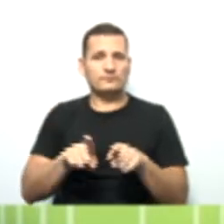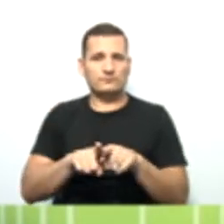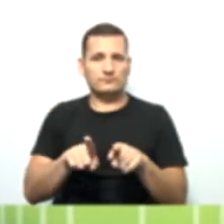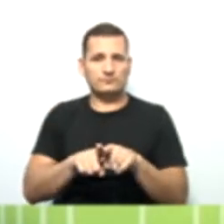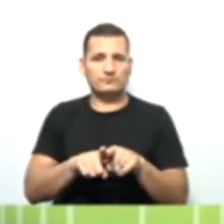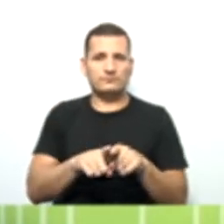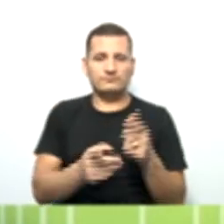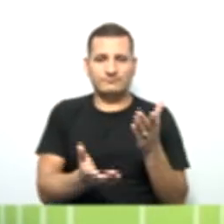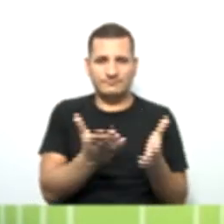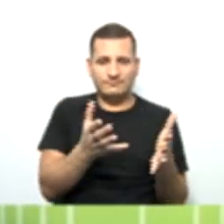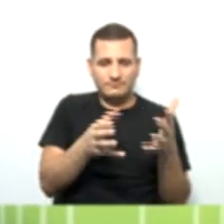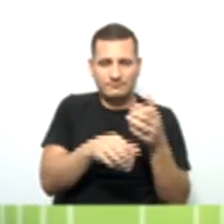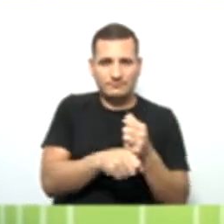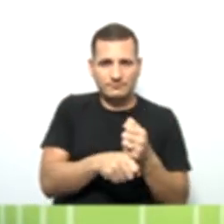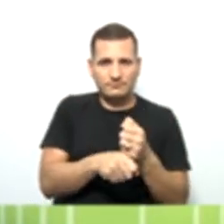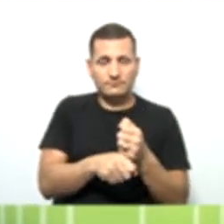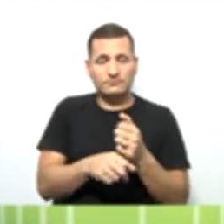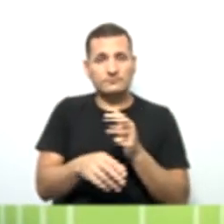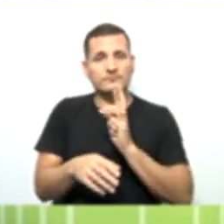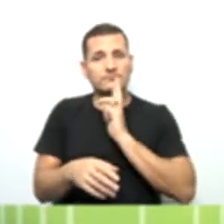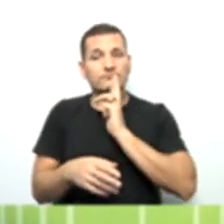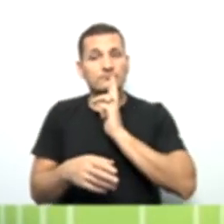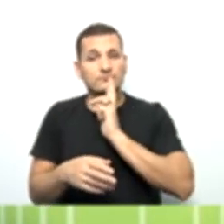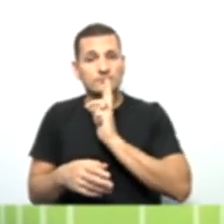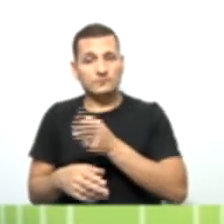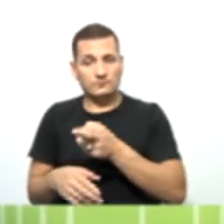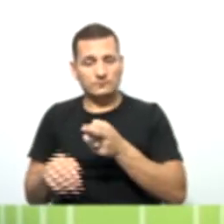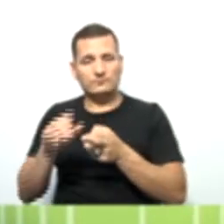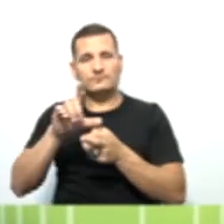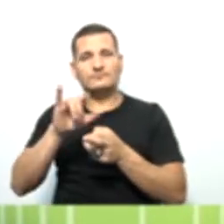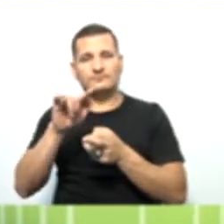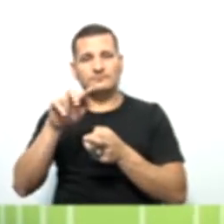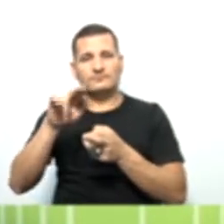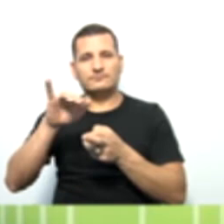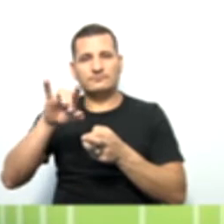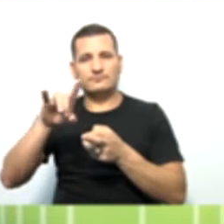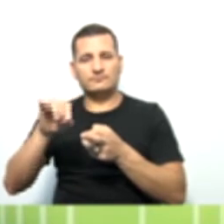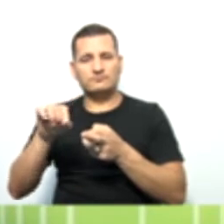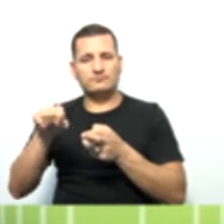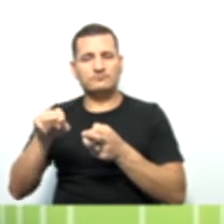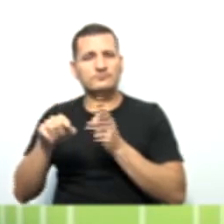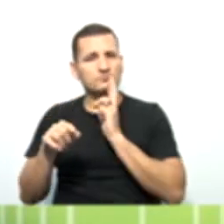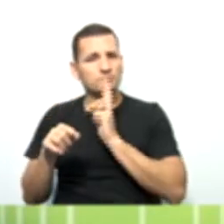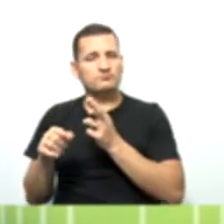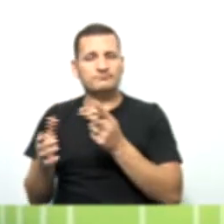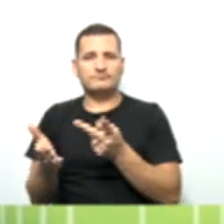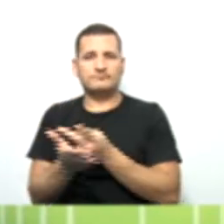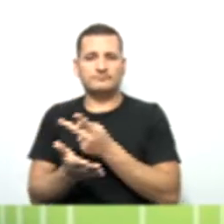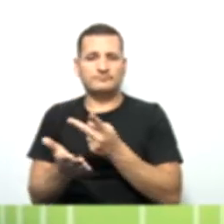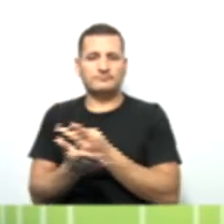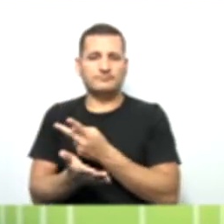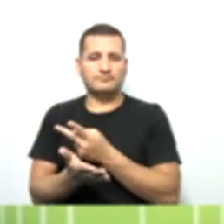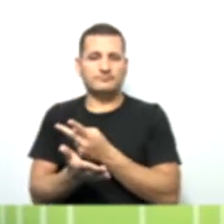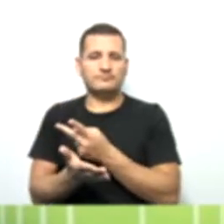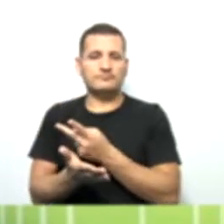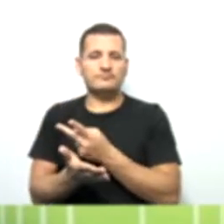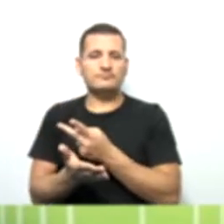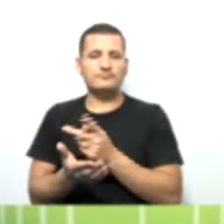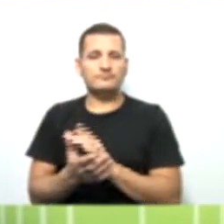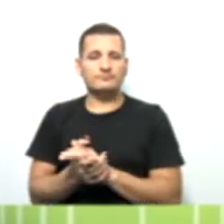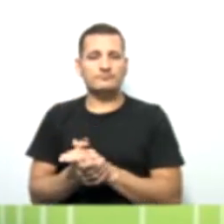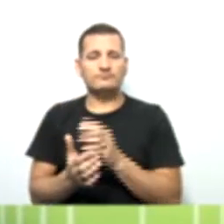patrimonial, o resultado líquido, o patrimônio líquido vai ser um resultado errado, porque não